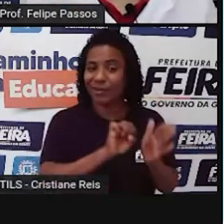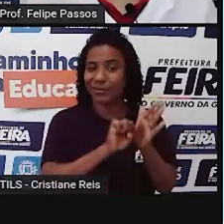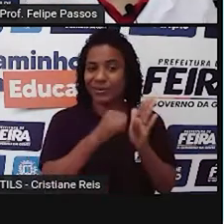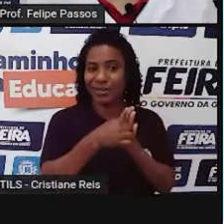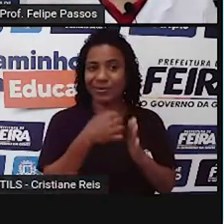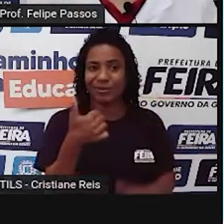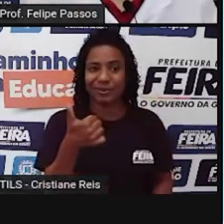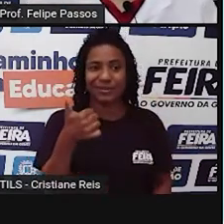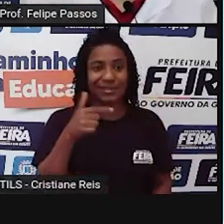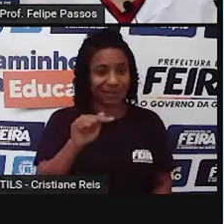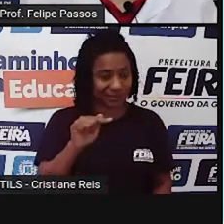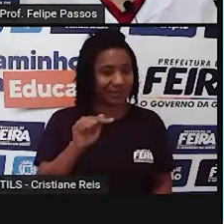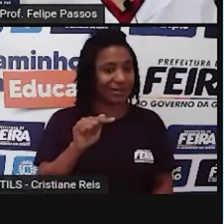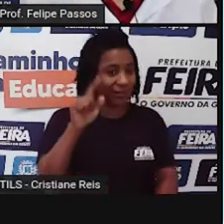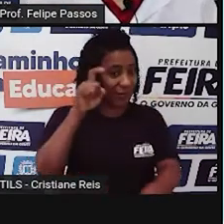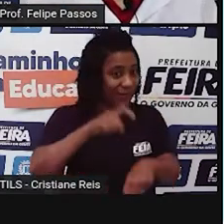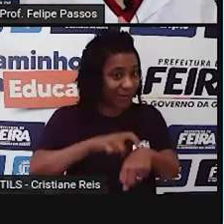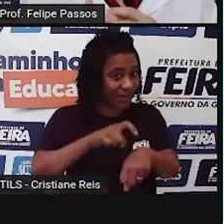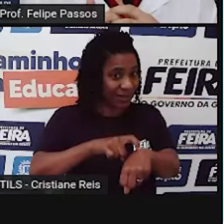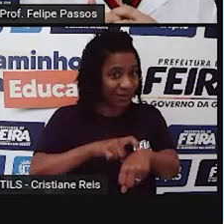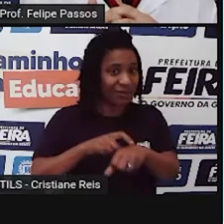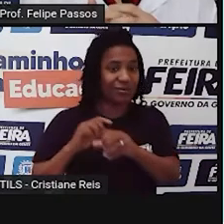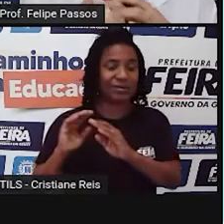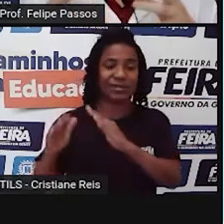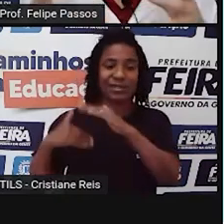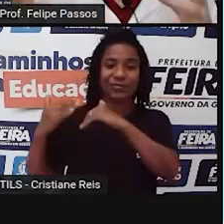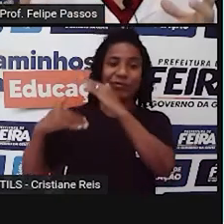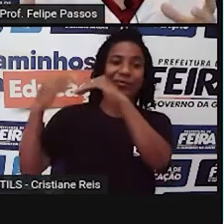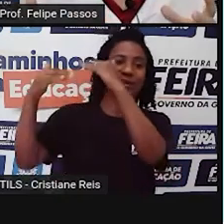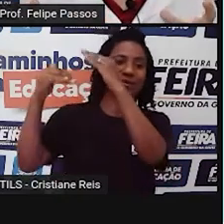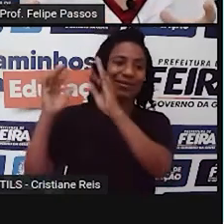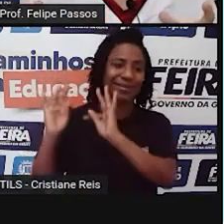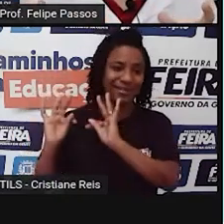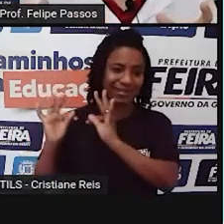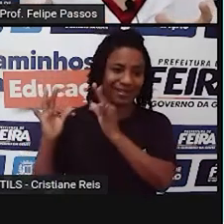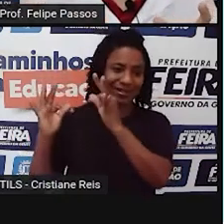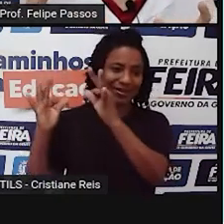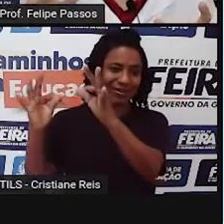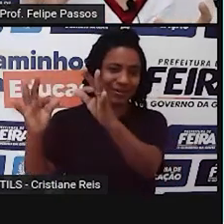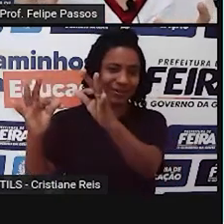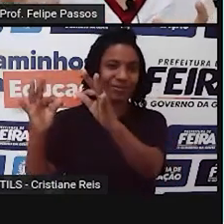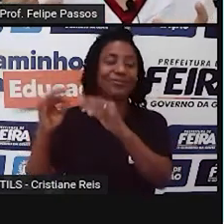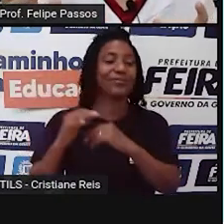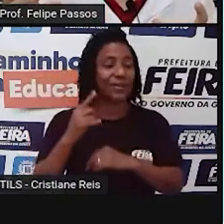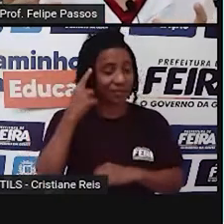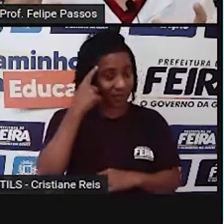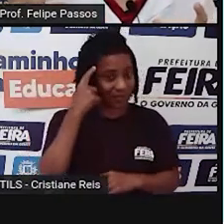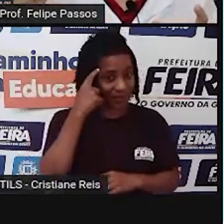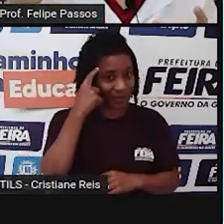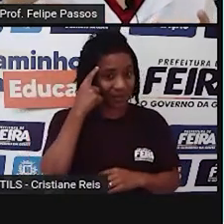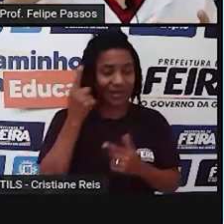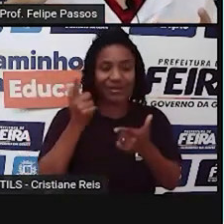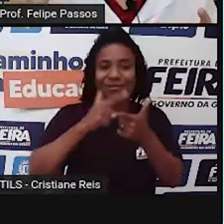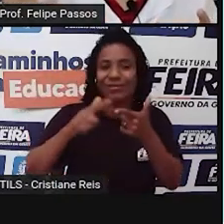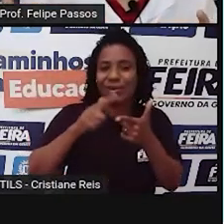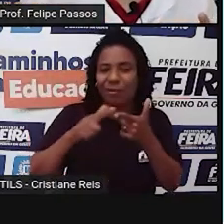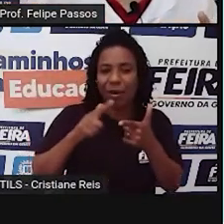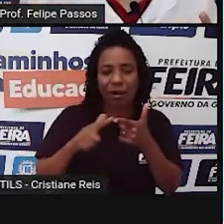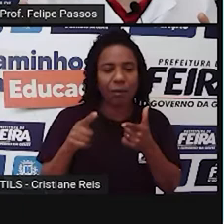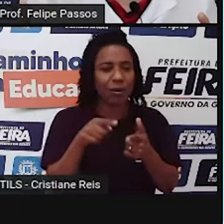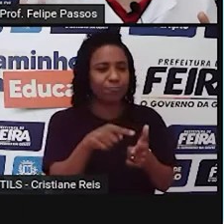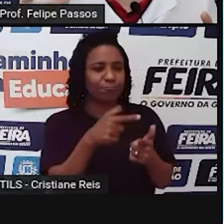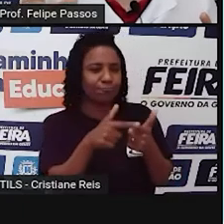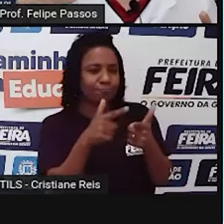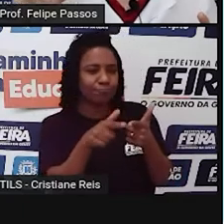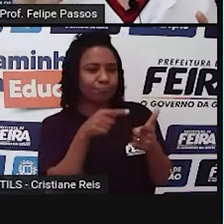grande desenvolvimento tecnológico. Então, essa tecnologia que eu comentei com vocês, que é pensar os problemas, refletir